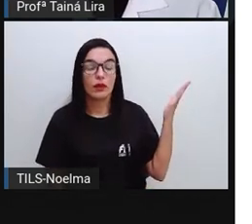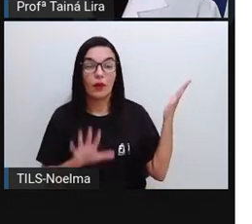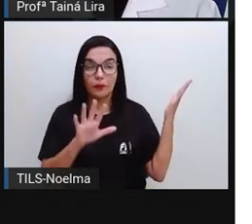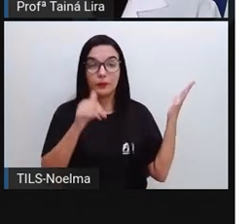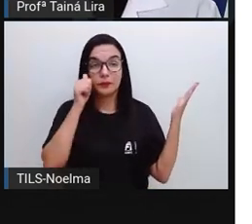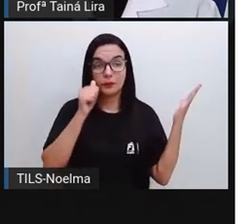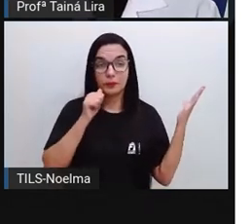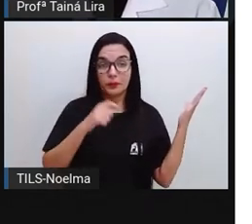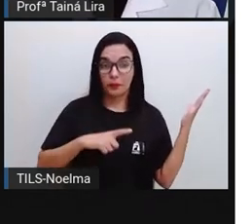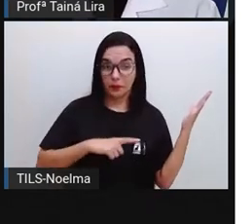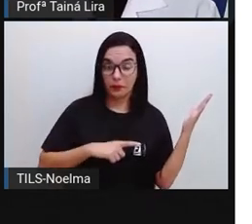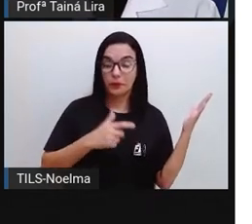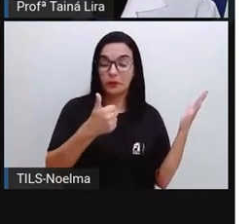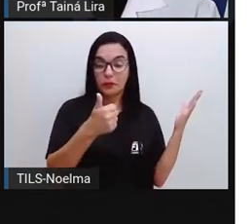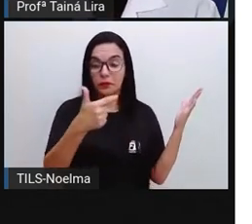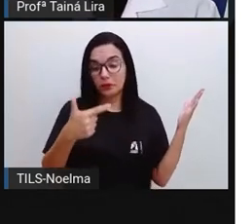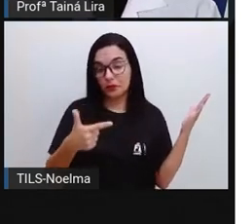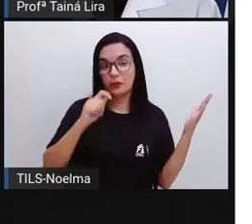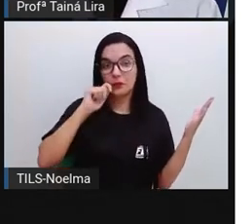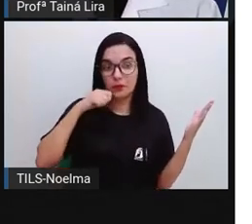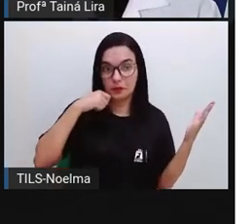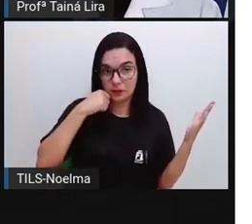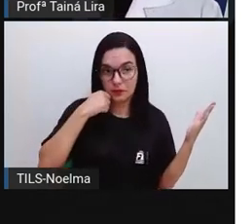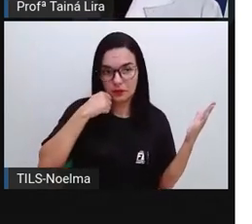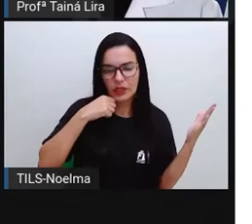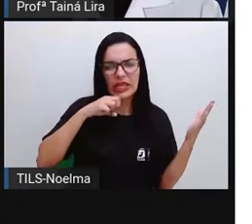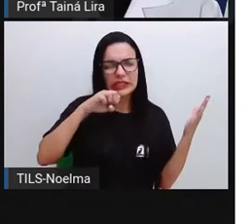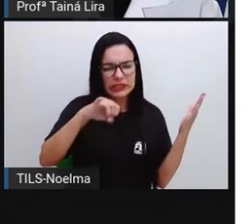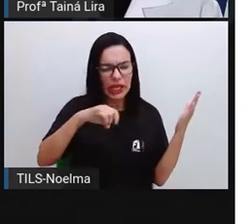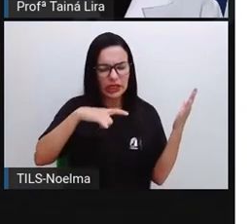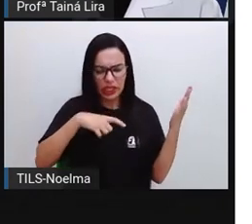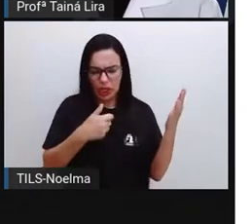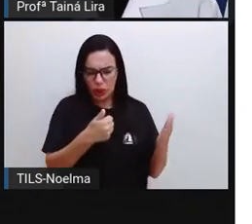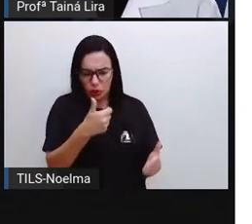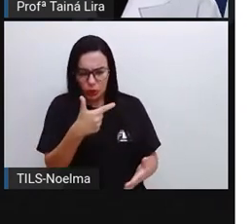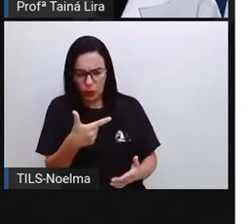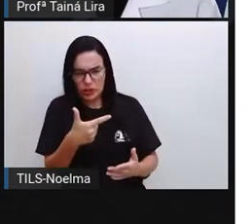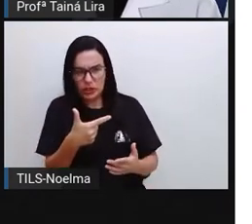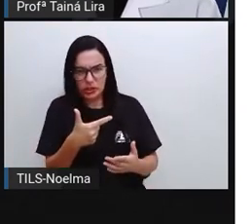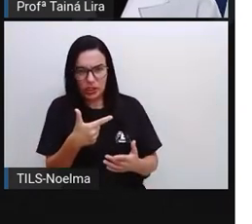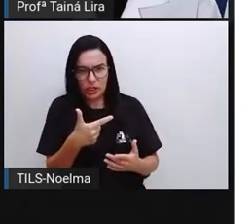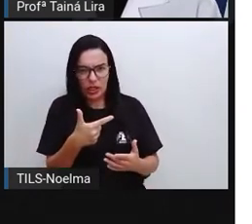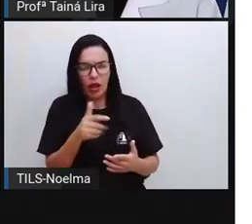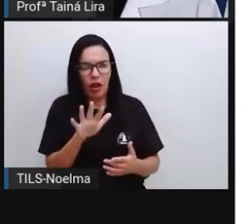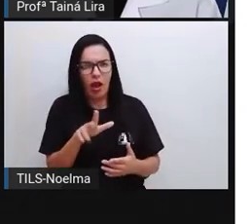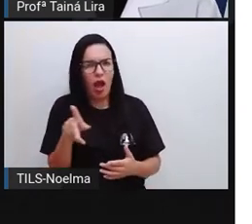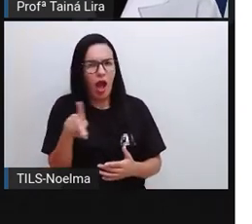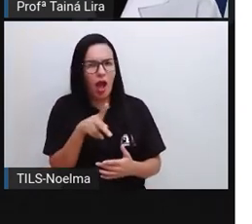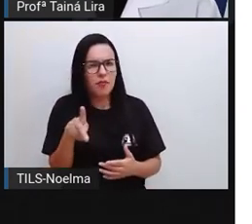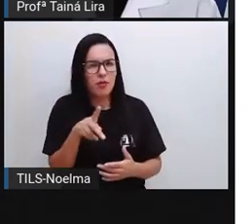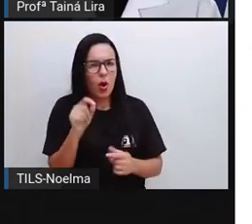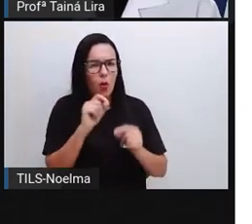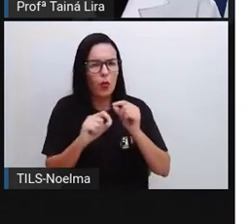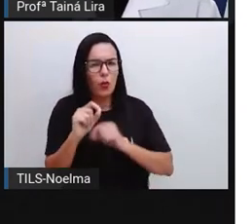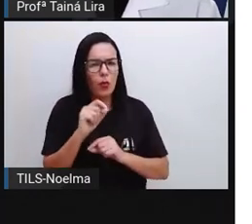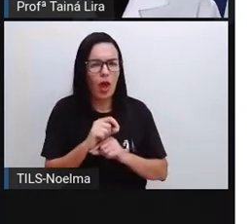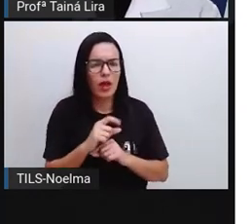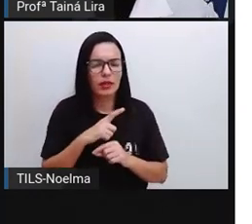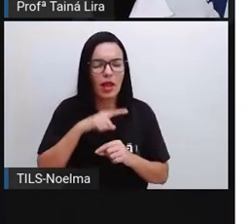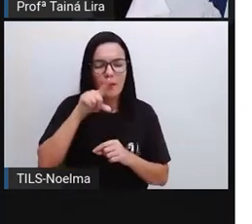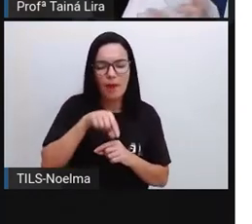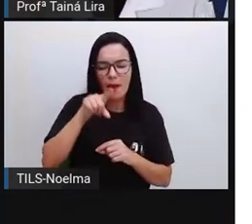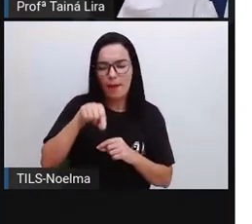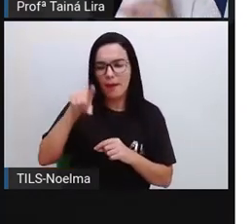Olha lá, Carla tem 12 pães. Esses 12 pães, tá? A Pro colocou aqui em forma de